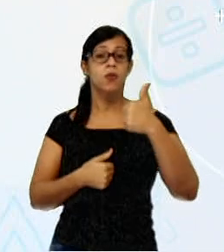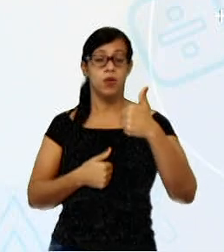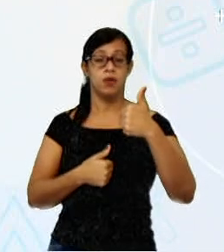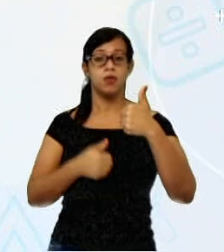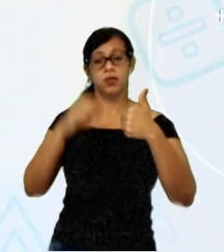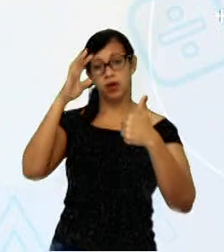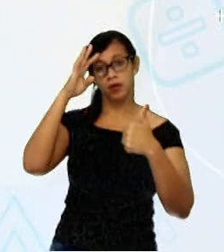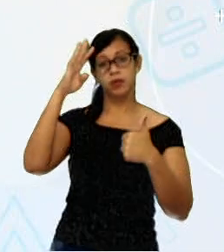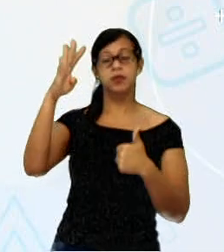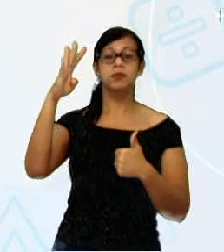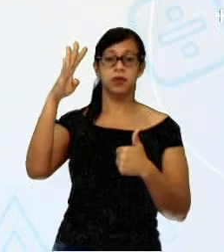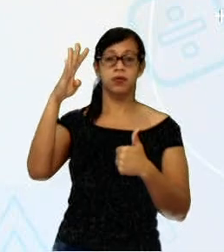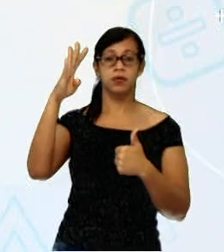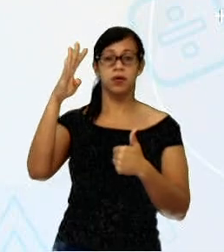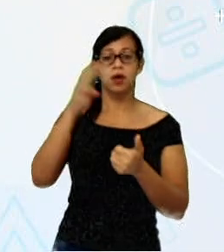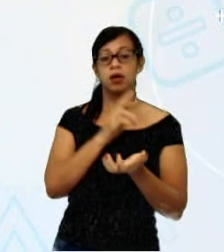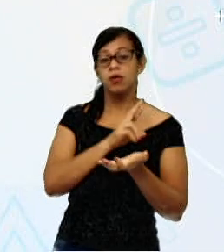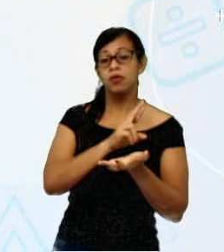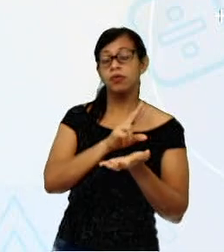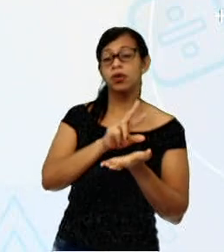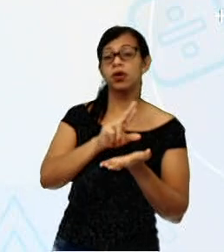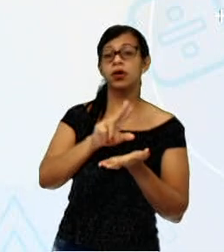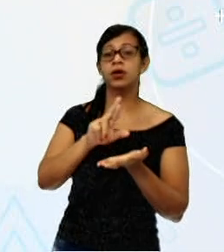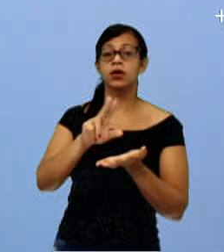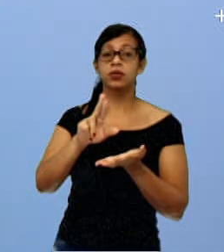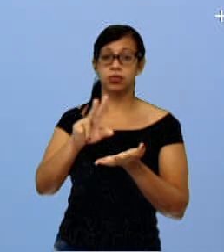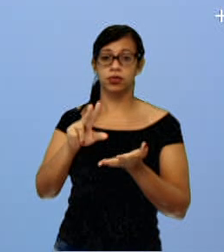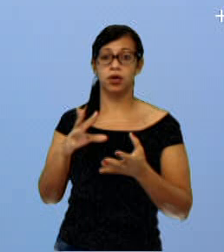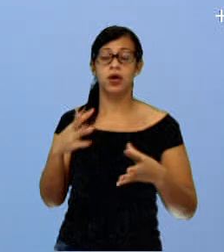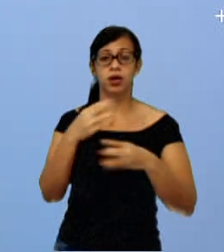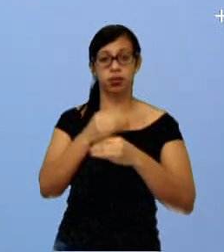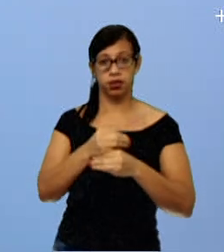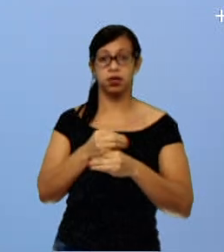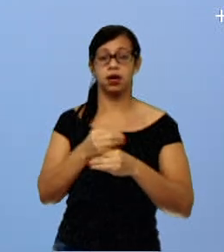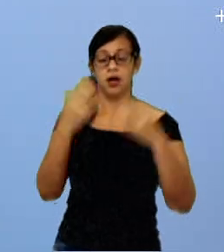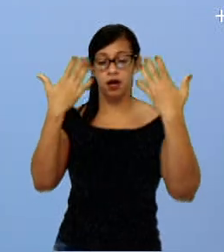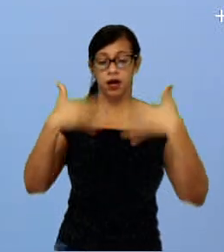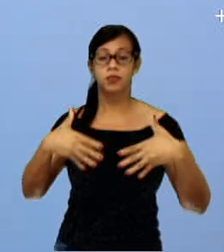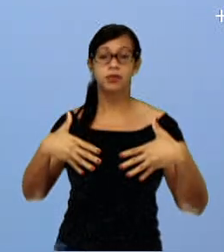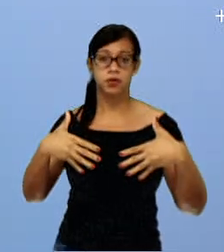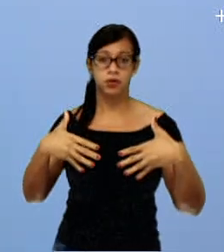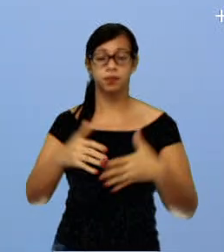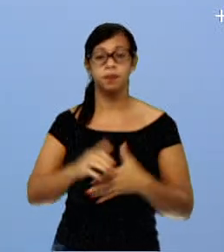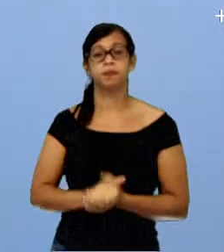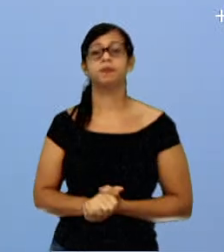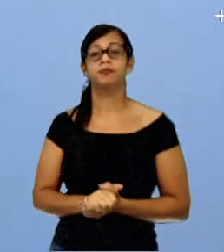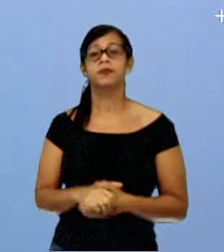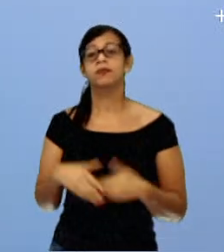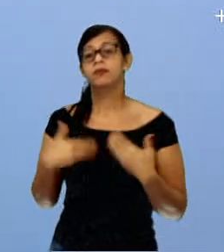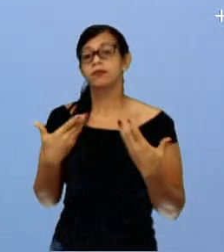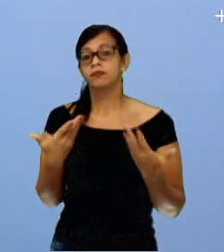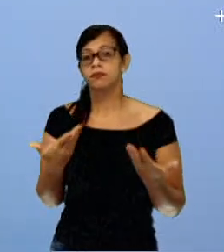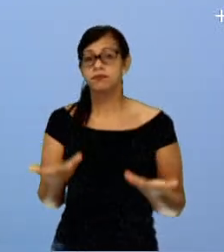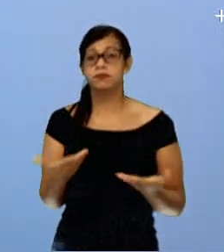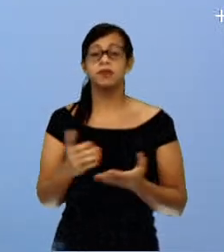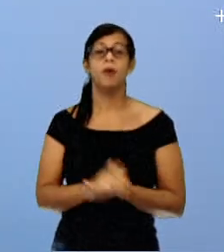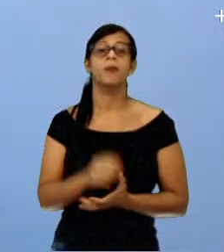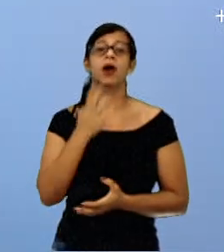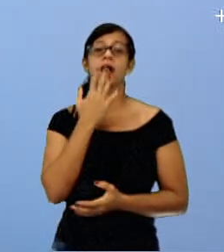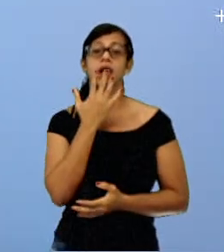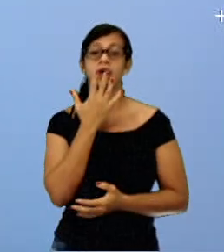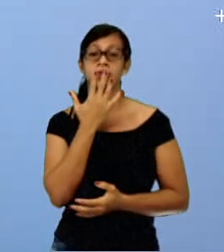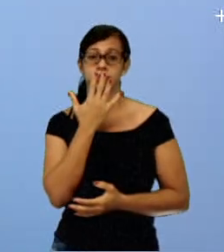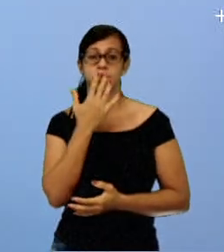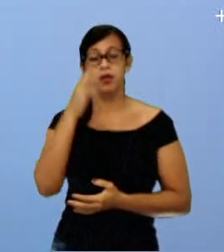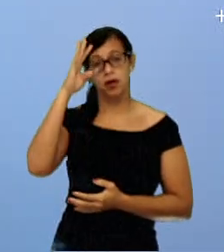as outras serão utilizadas para incrementar a harmonia. Então, justamente, uma das cores vai